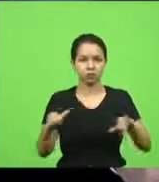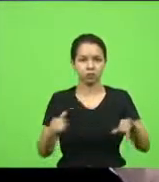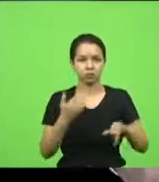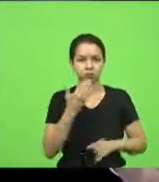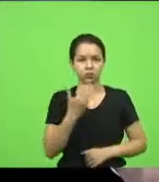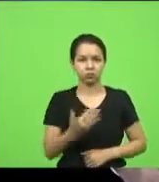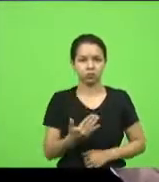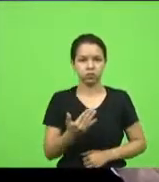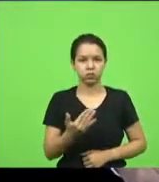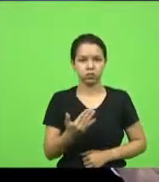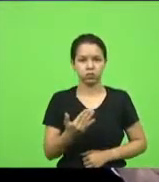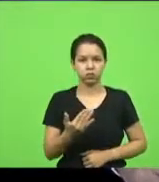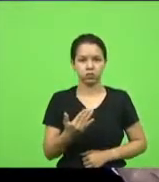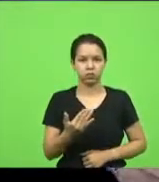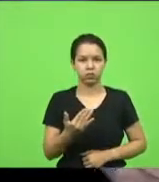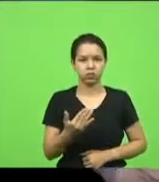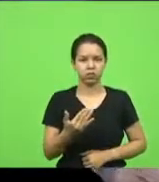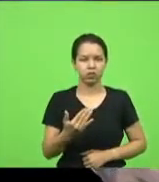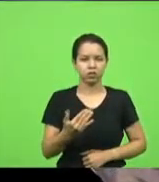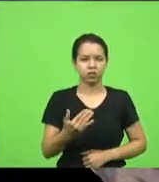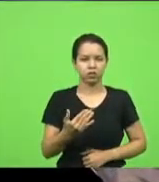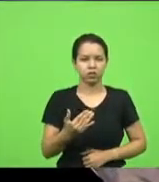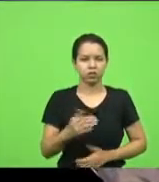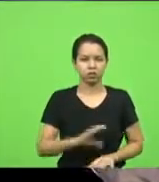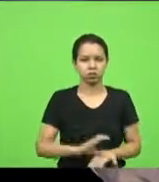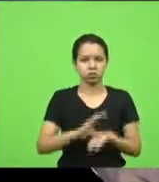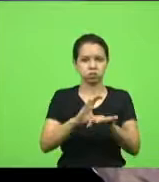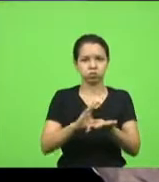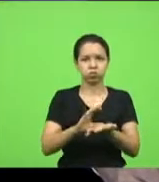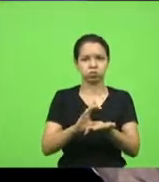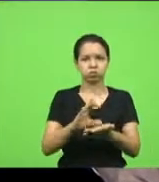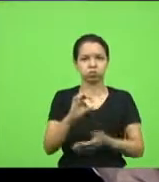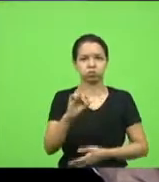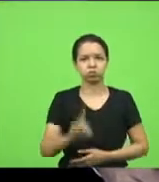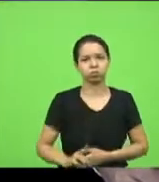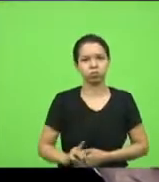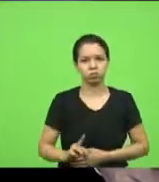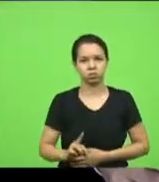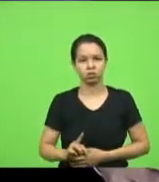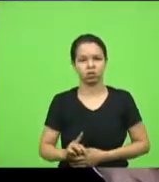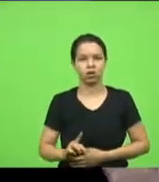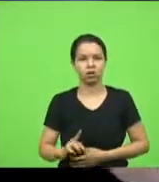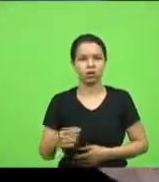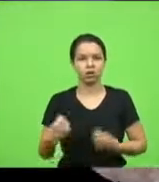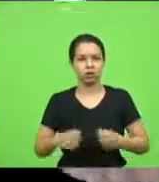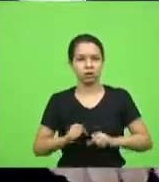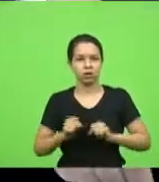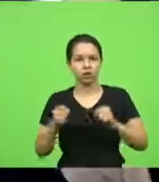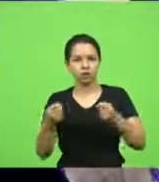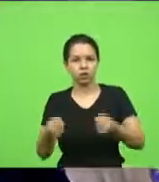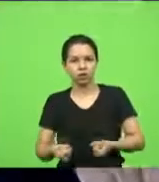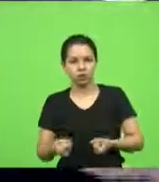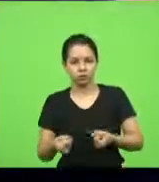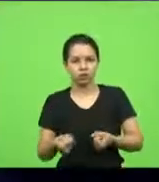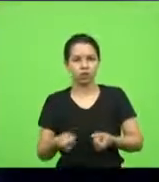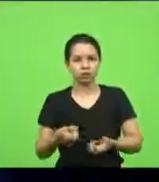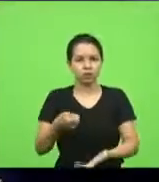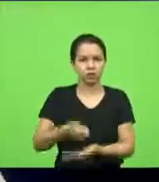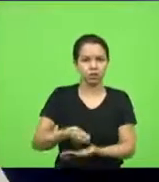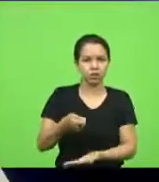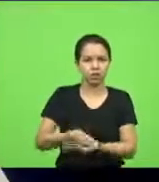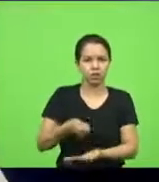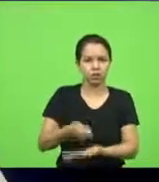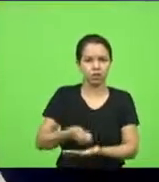ao presidente do Conselho Diretor da Anatel para que não messe esforços em cobrar das operadoras de telefonia móvel